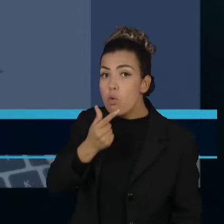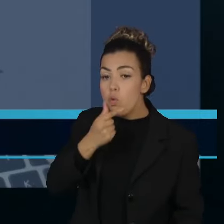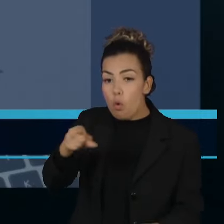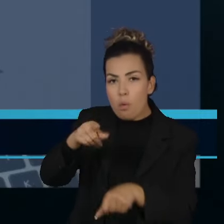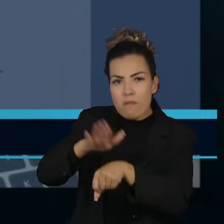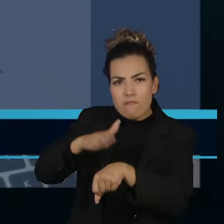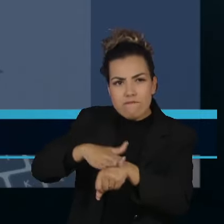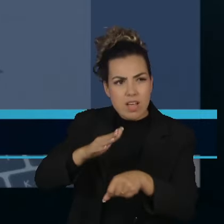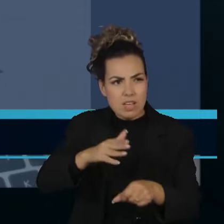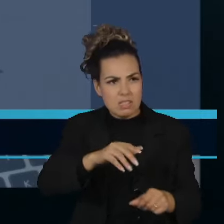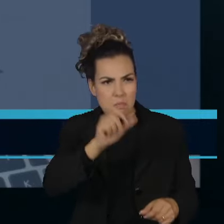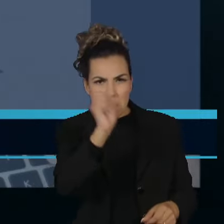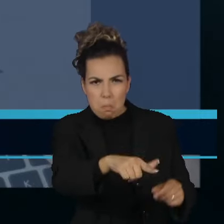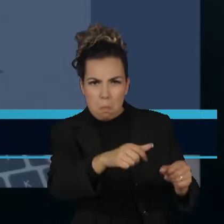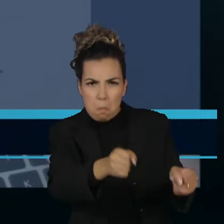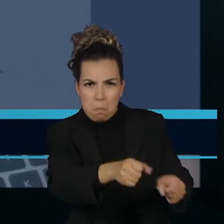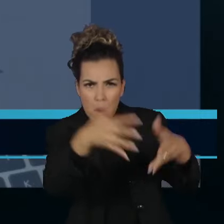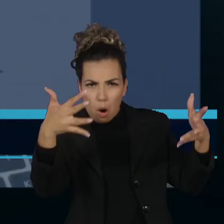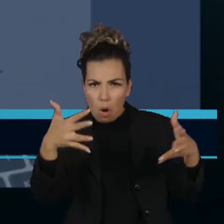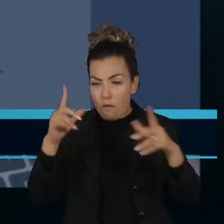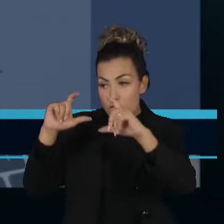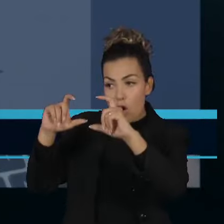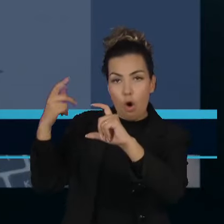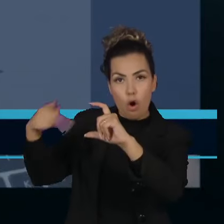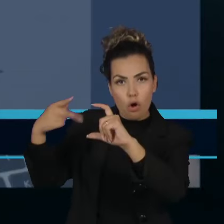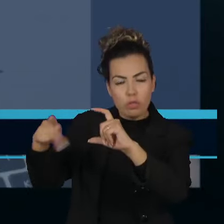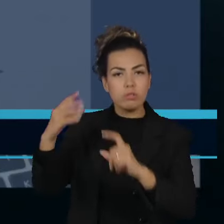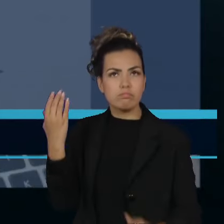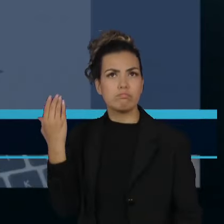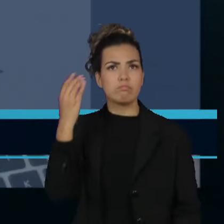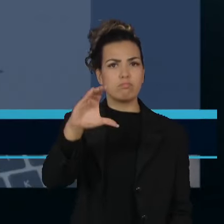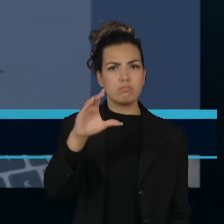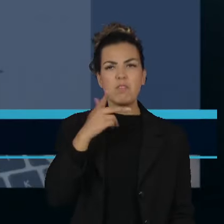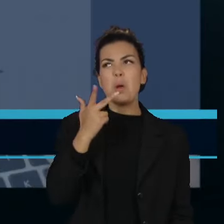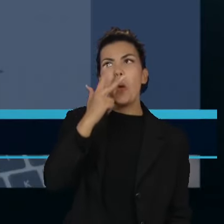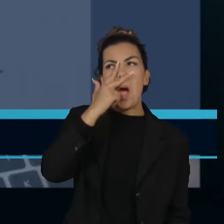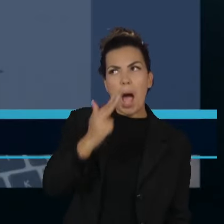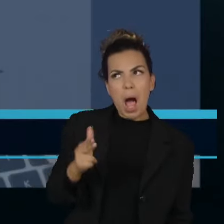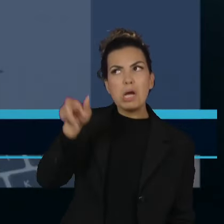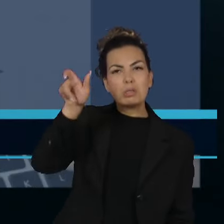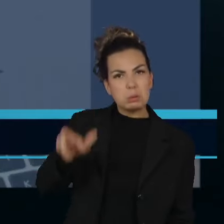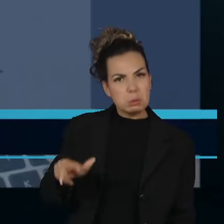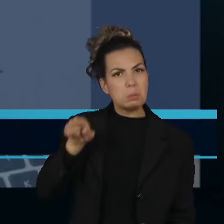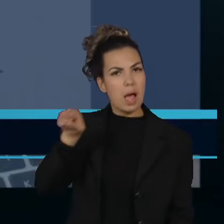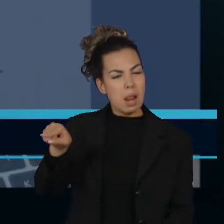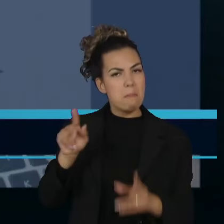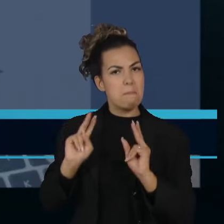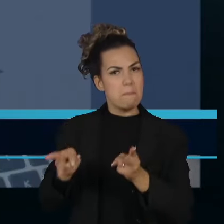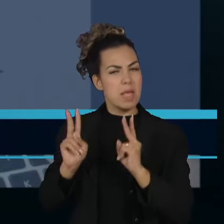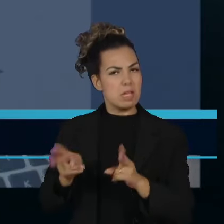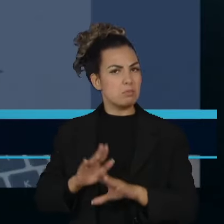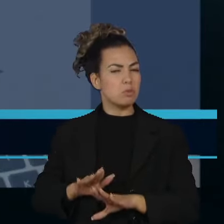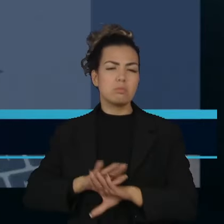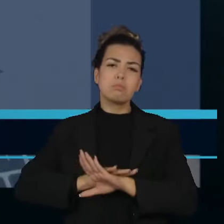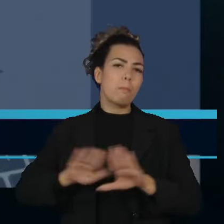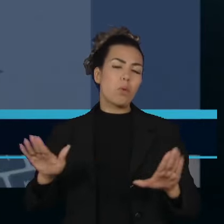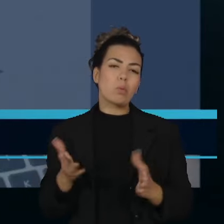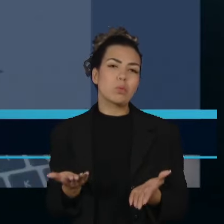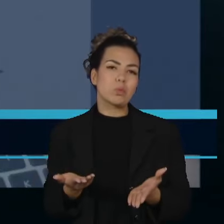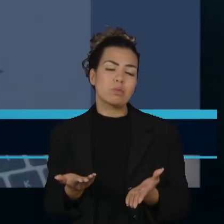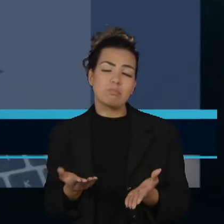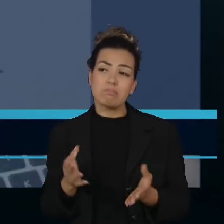ex-candidato a vereador pelo partido, e disse Parece que foi esse cara mesmo. Agora vão enterrar a anistia.